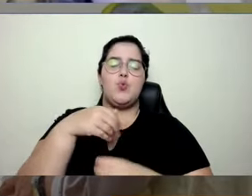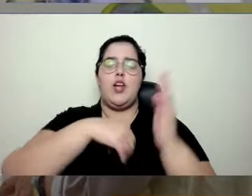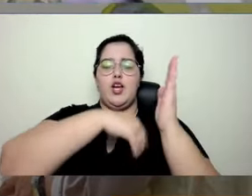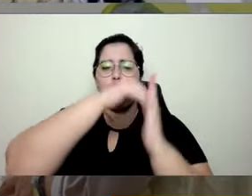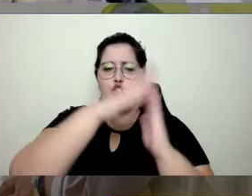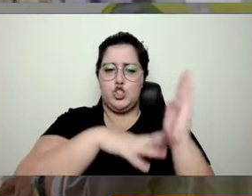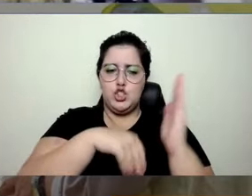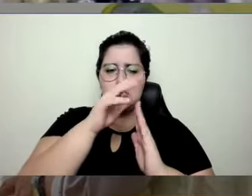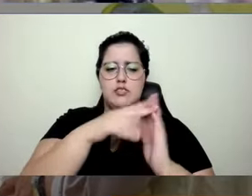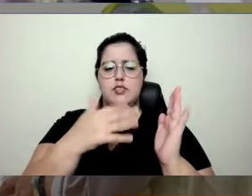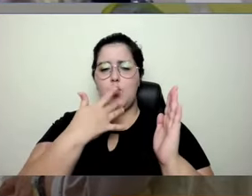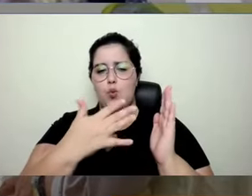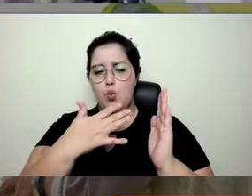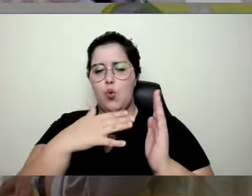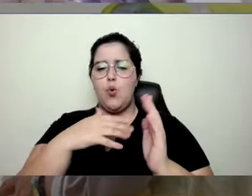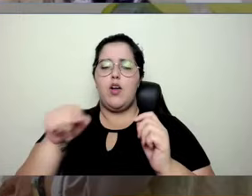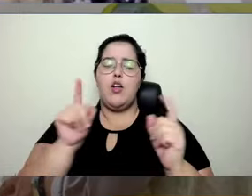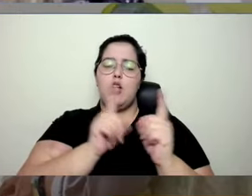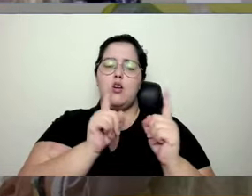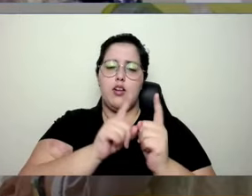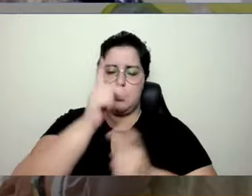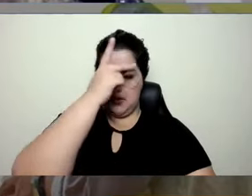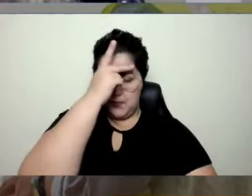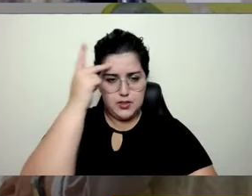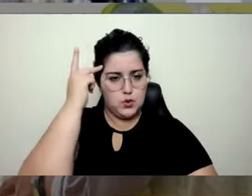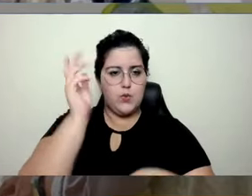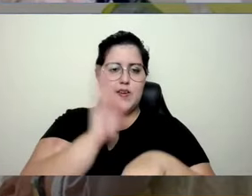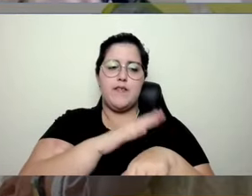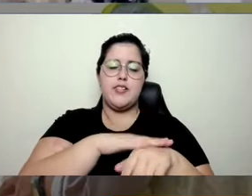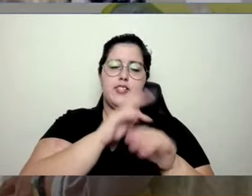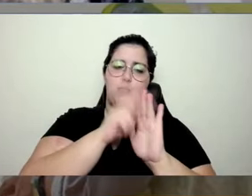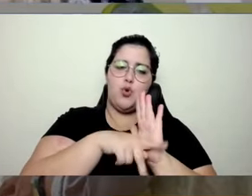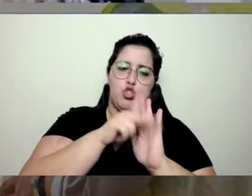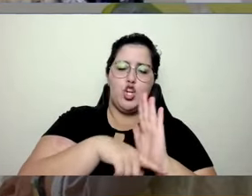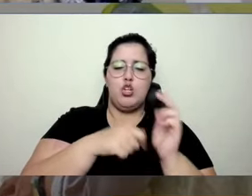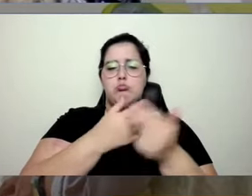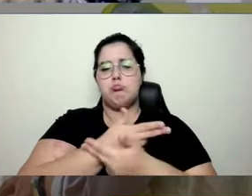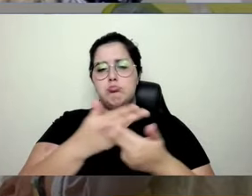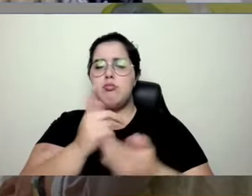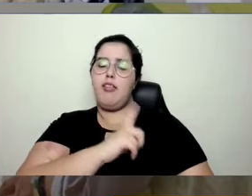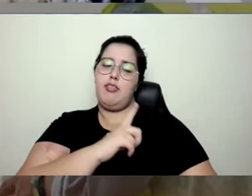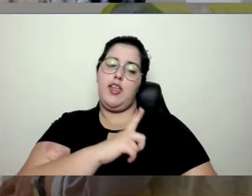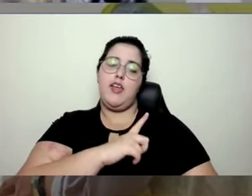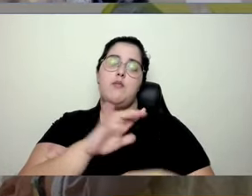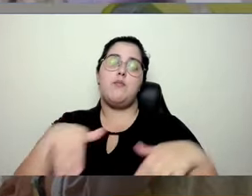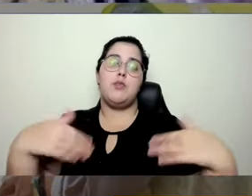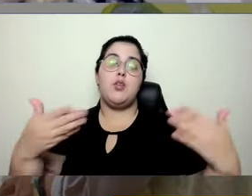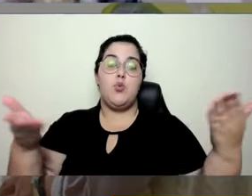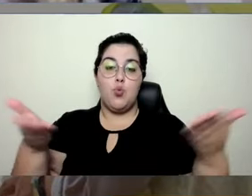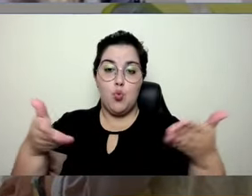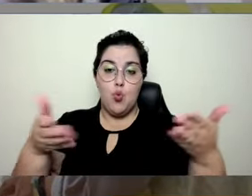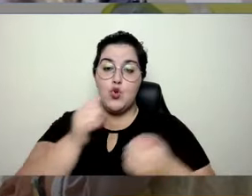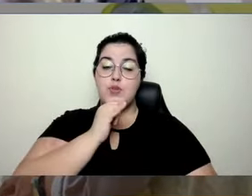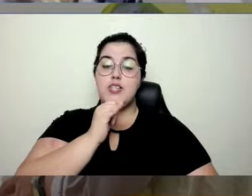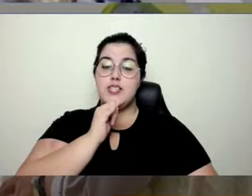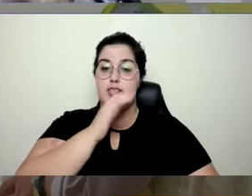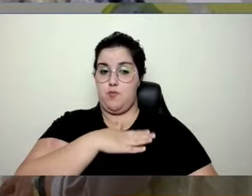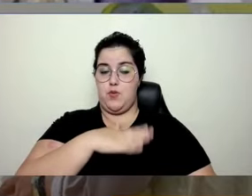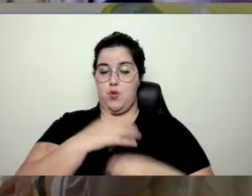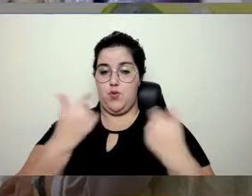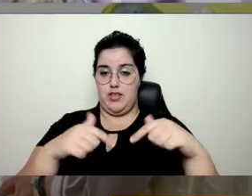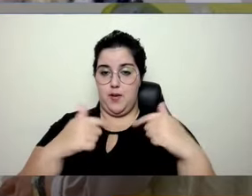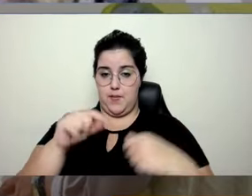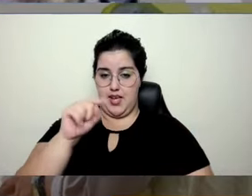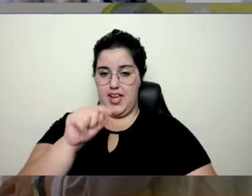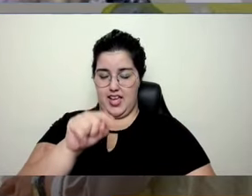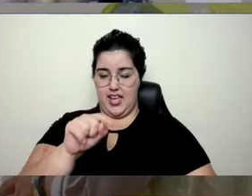ela vai conversar com as pessoas, fazer a gestão de projeto. Então, hoje, por exemplo, eu trabalho nessa